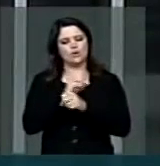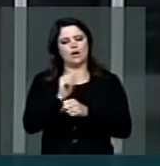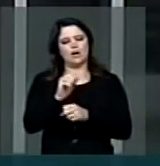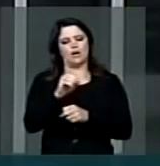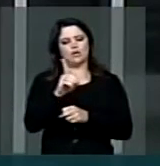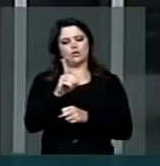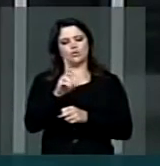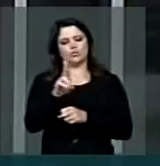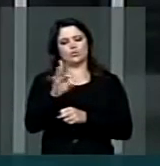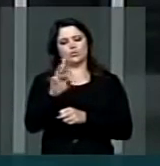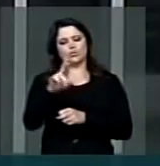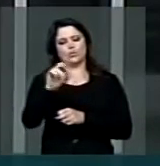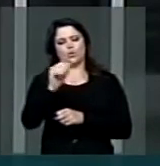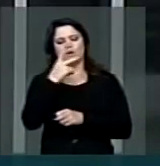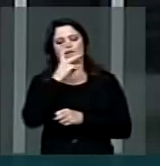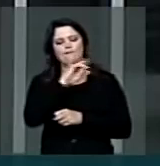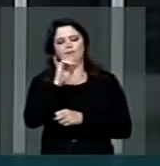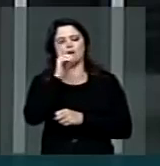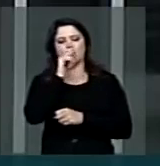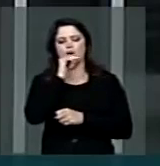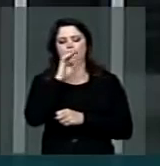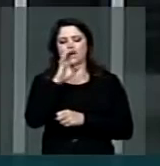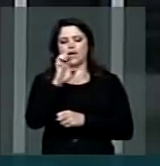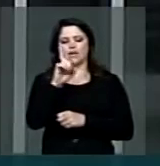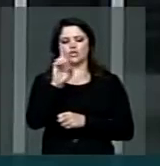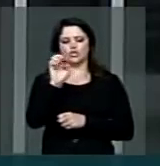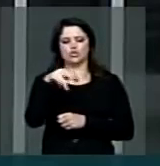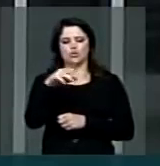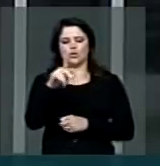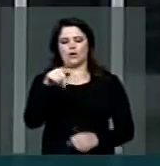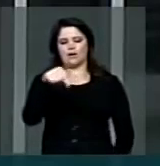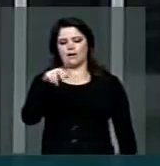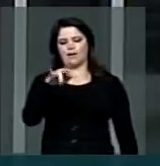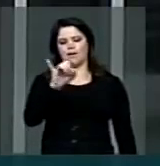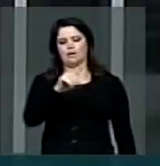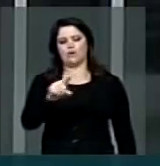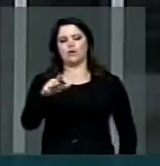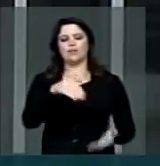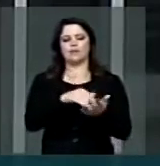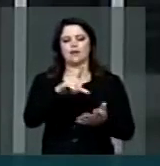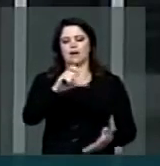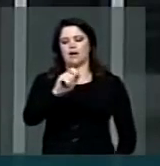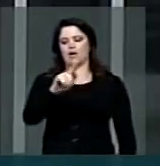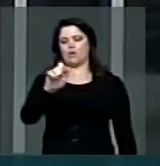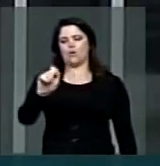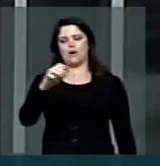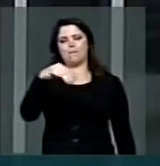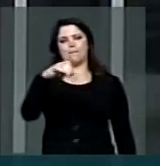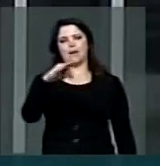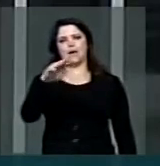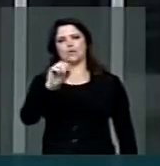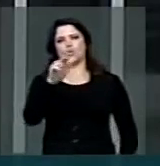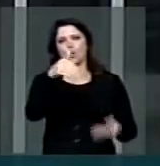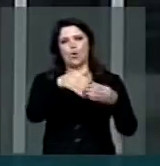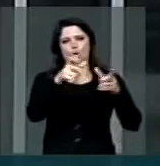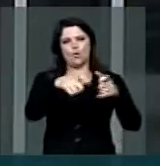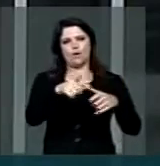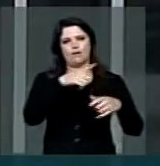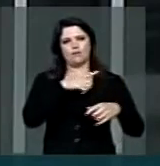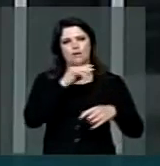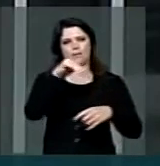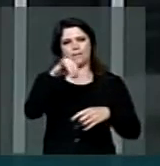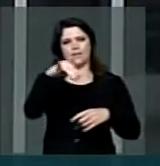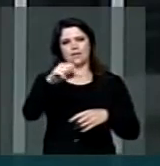que levará a água do açude Edson Queiroz até a comunidade de Lagoa do Mato, onde está instalada a mina de